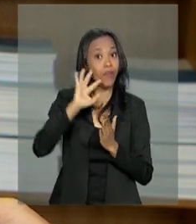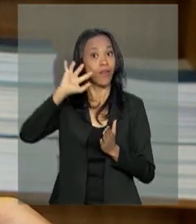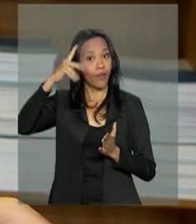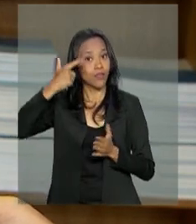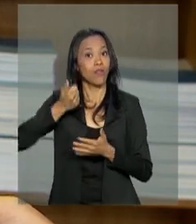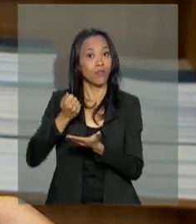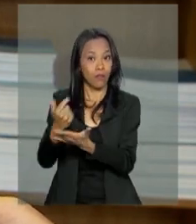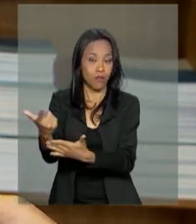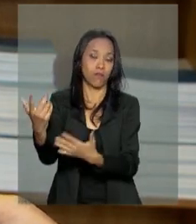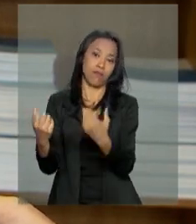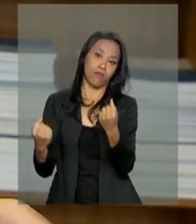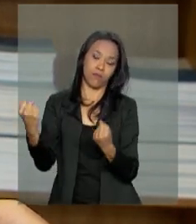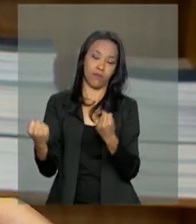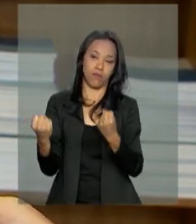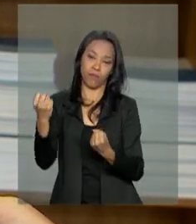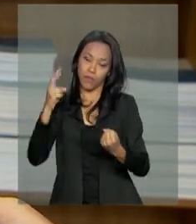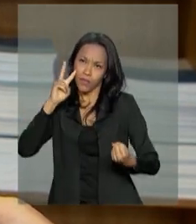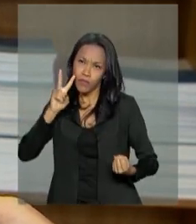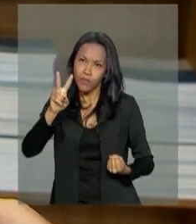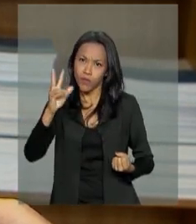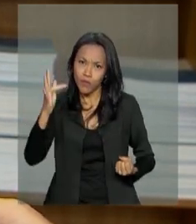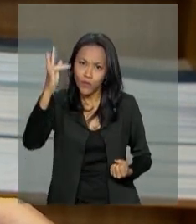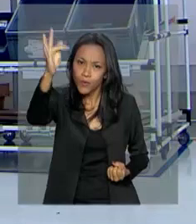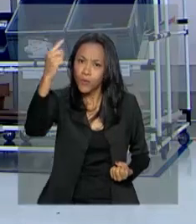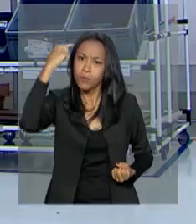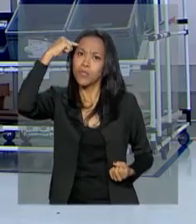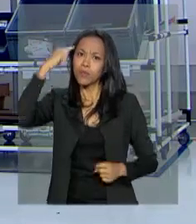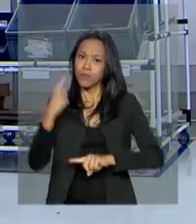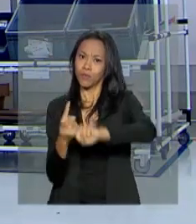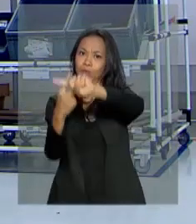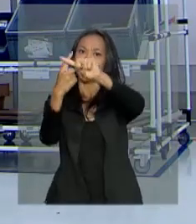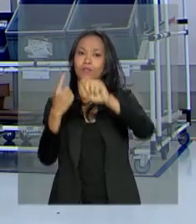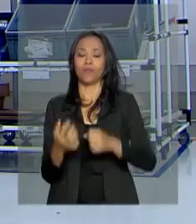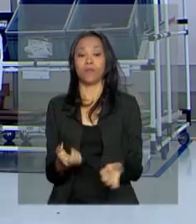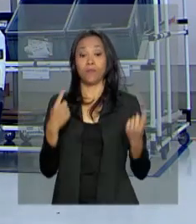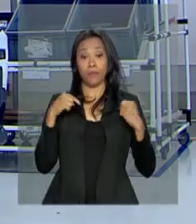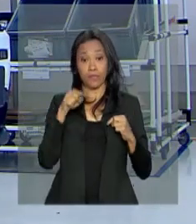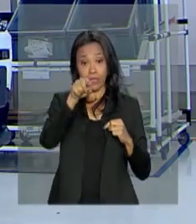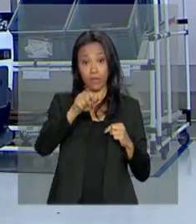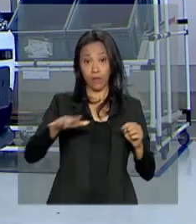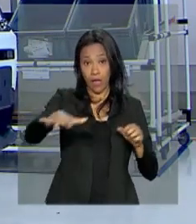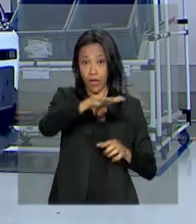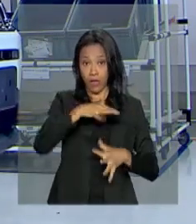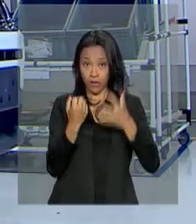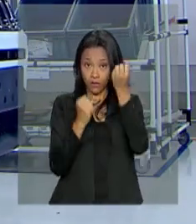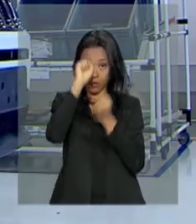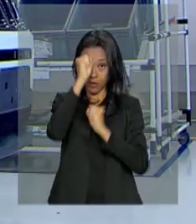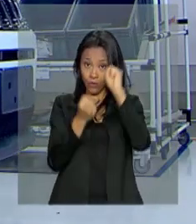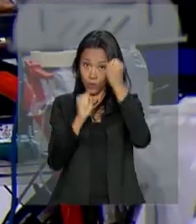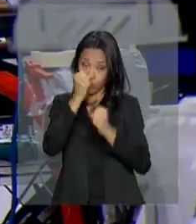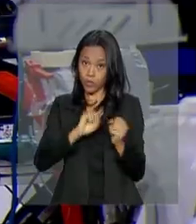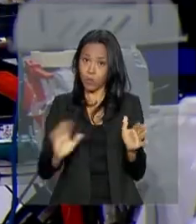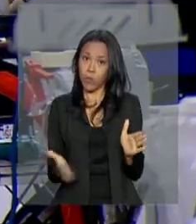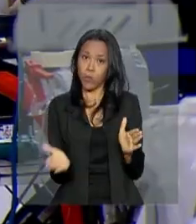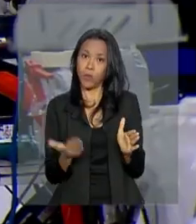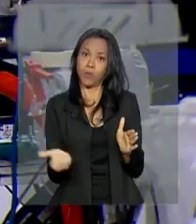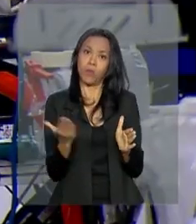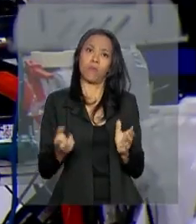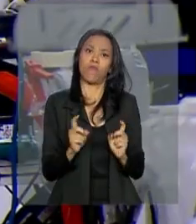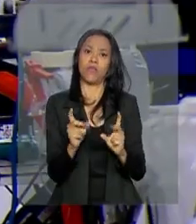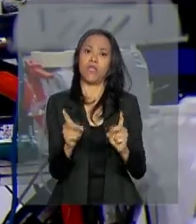seja, ele tem um olhar para o futuro com otimismo. A produção acompanhou o crescimento das vendas nas concessionárias.